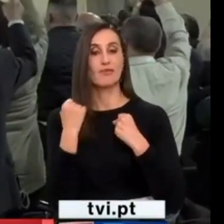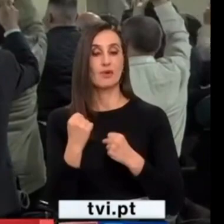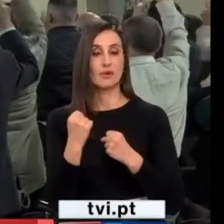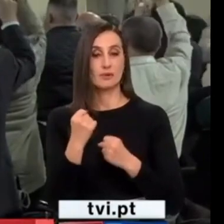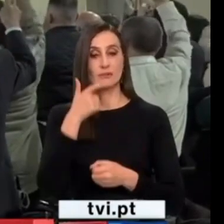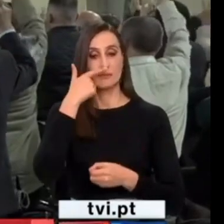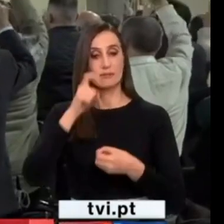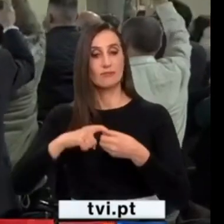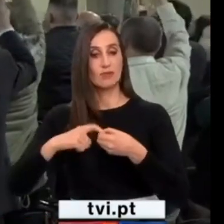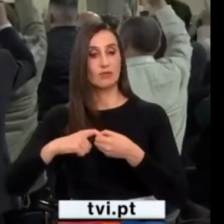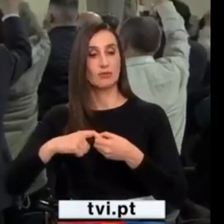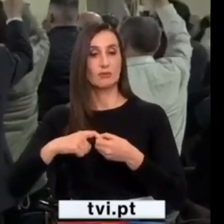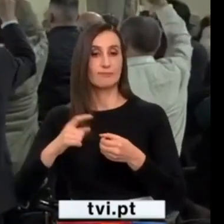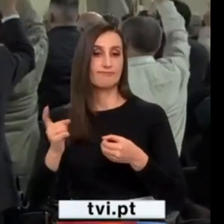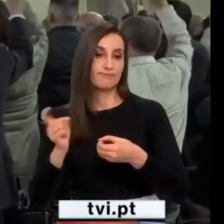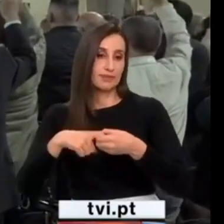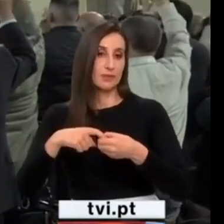militantes do Chega.